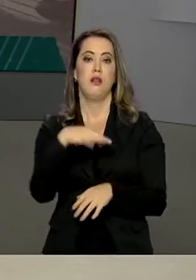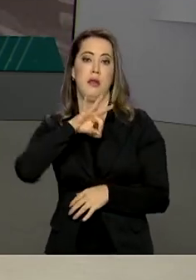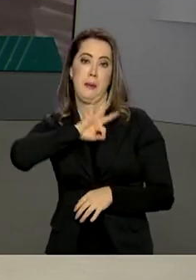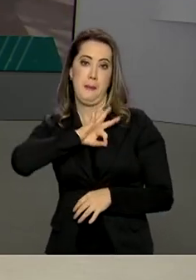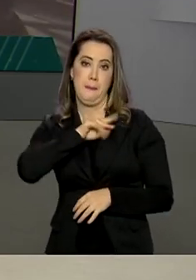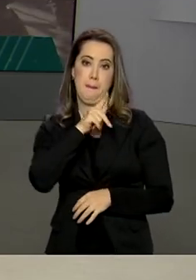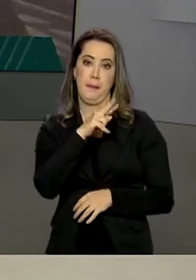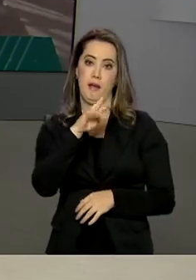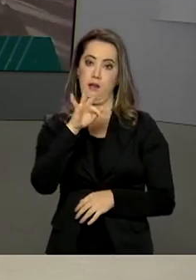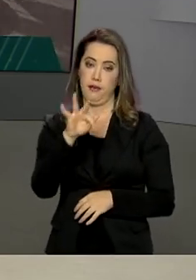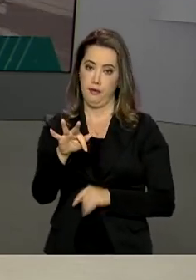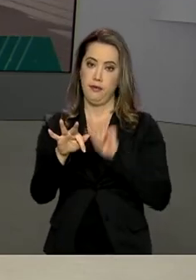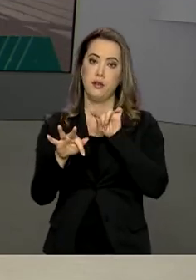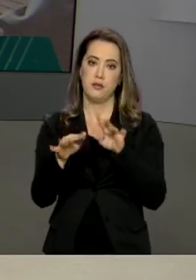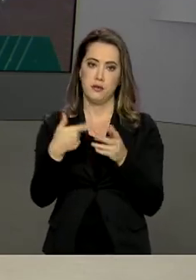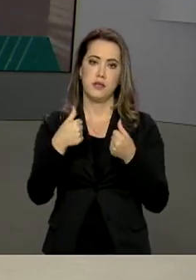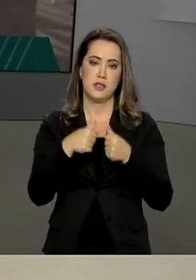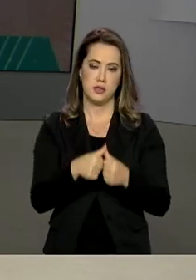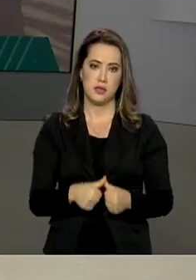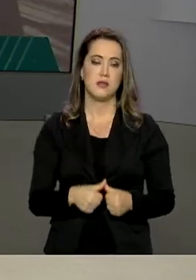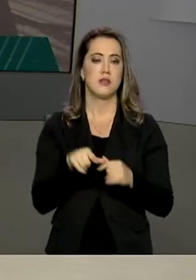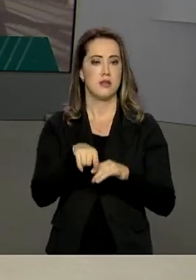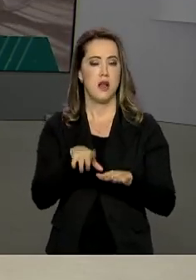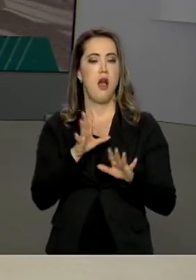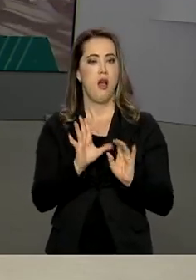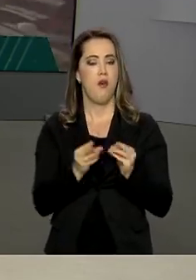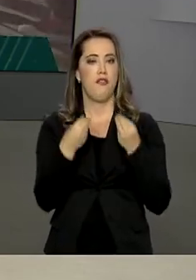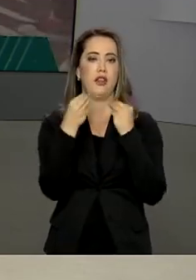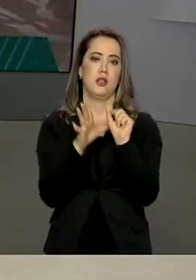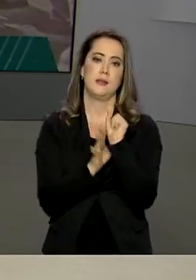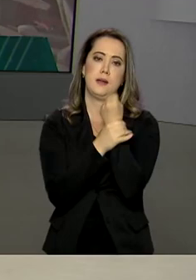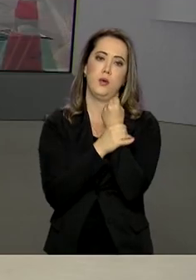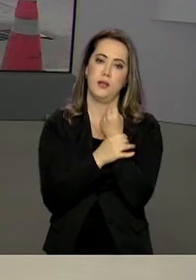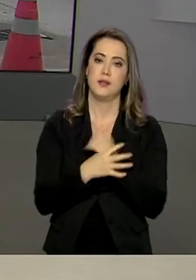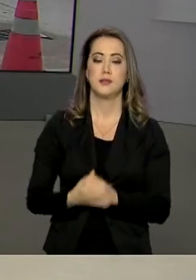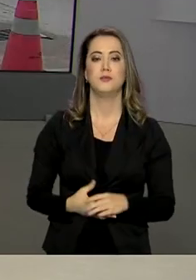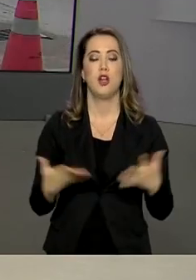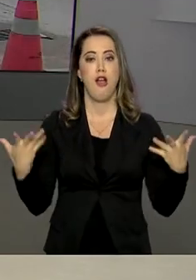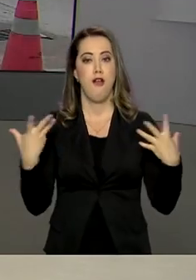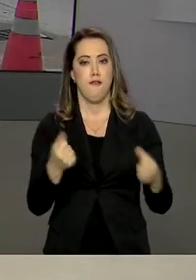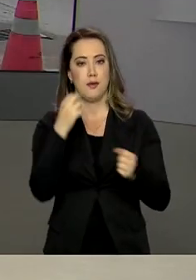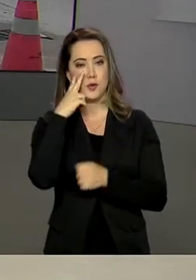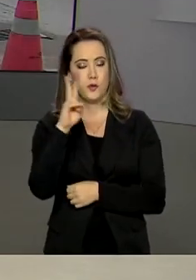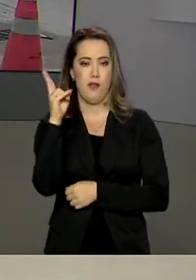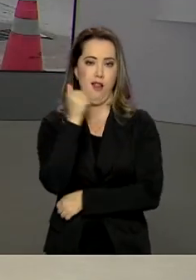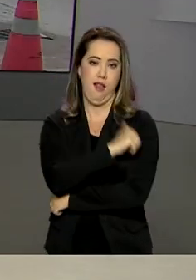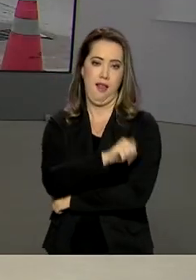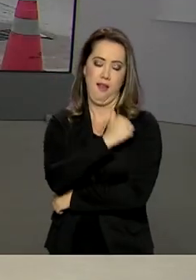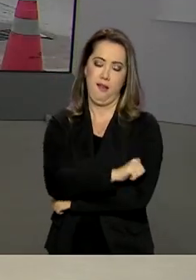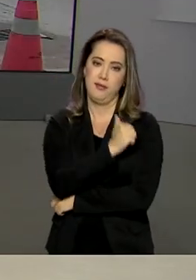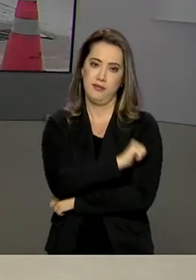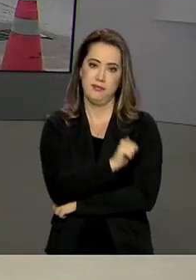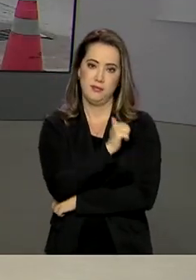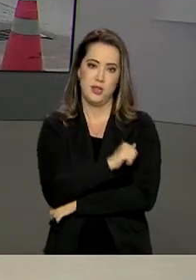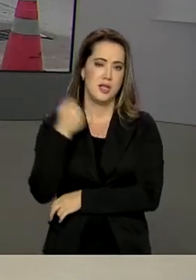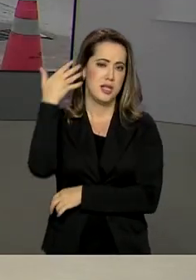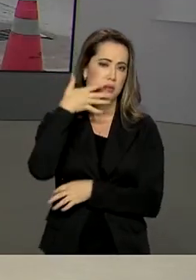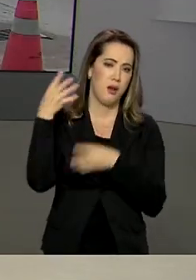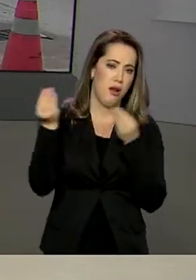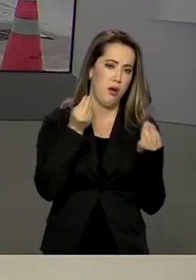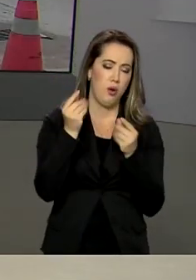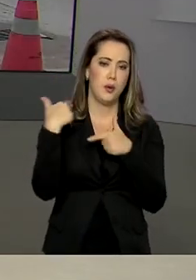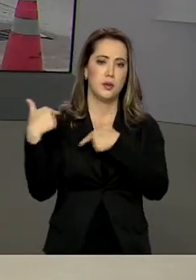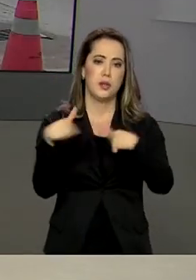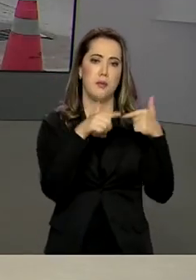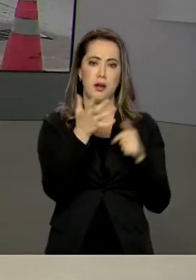vai estar nas rodovias para garantir a segurança dos viajantes. Tiago Pimenta, ao vivo do Rio de Janeiro, conta como vai ser essa operação carnaval. Tiago,